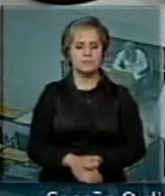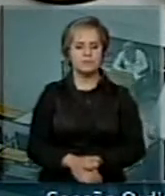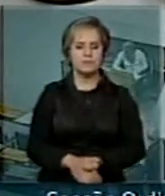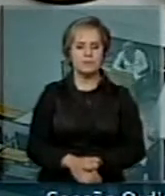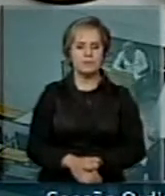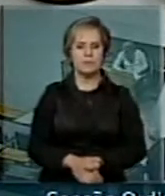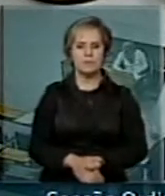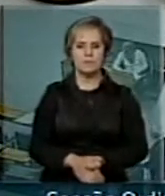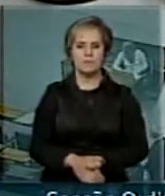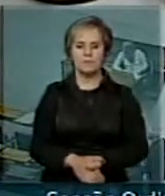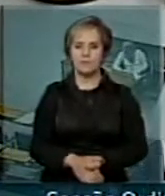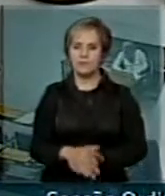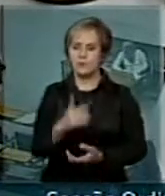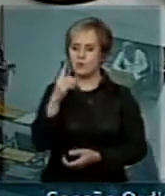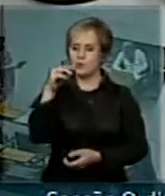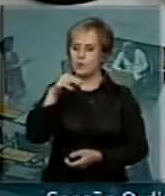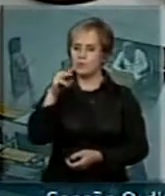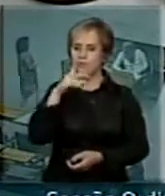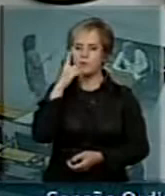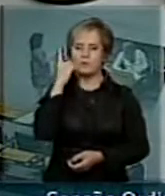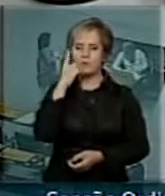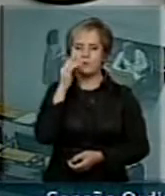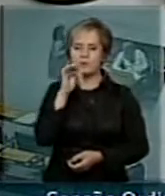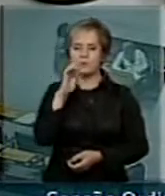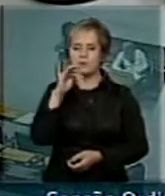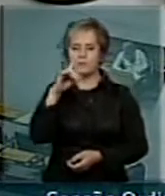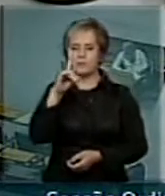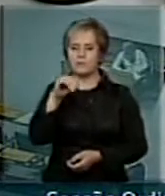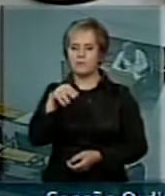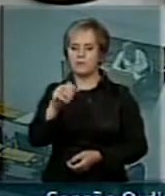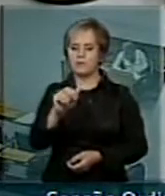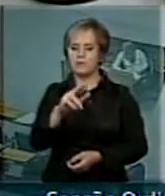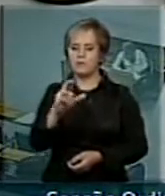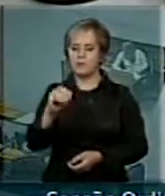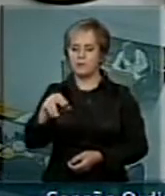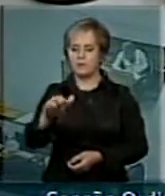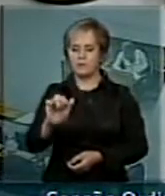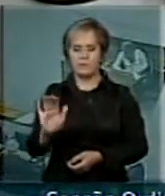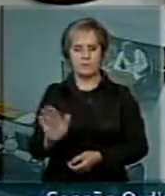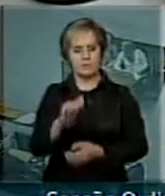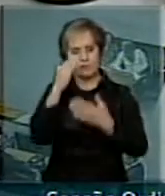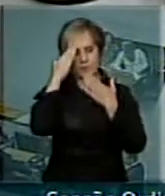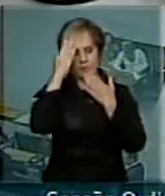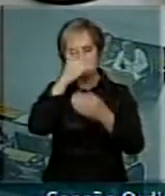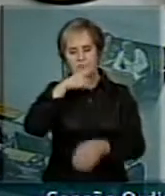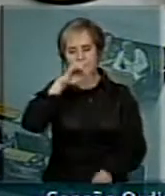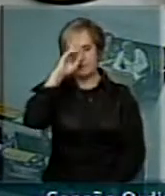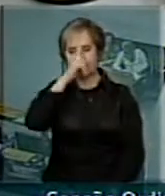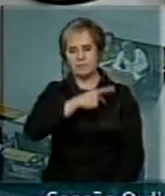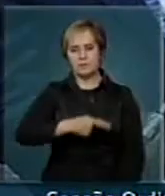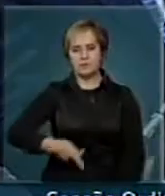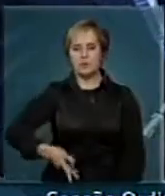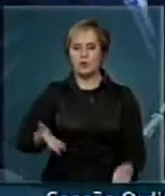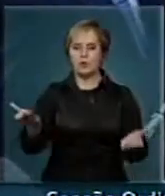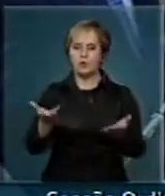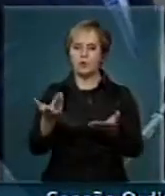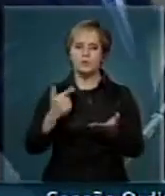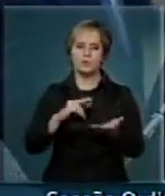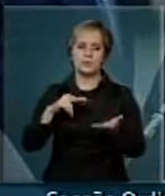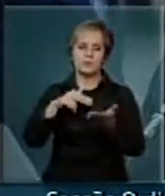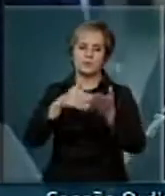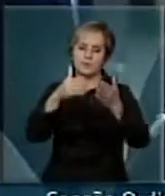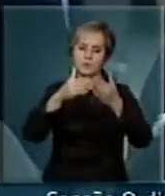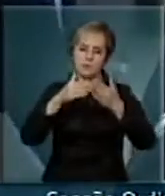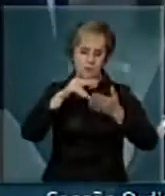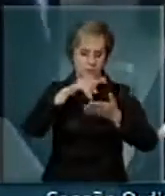Para uma breve intervenção, um minuto, o ilustre deputado Fernando Marrone. Muito obrigado, Sr. Presidente. O me traz à tribuna hoje é da acumulida